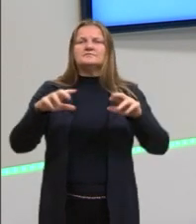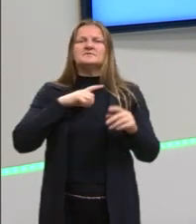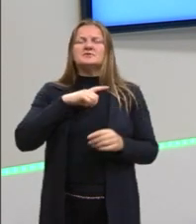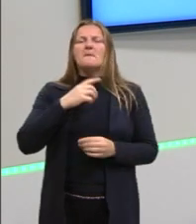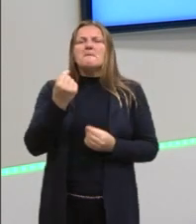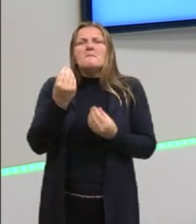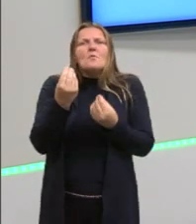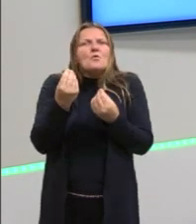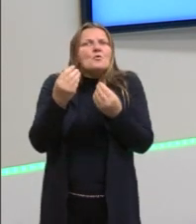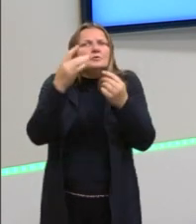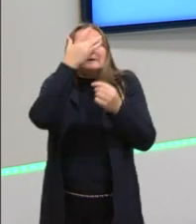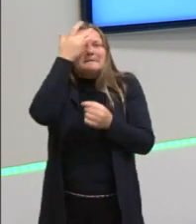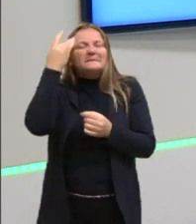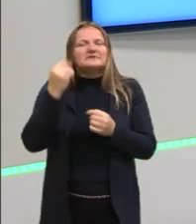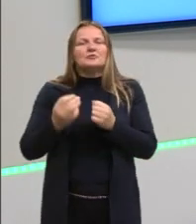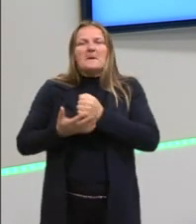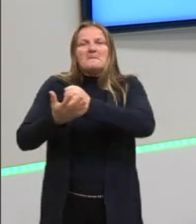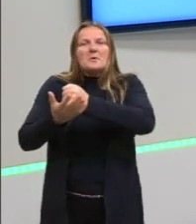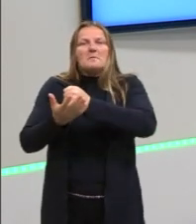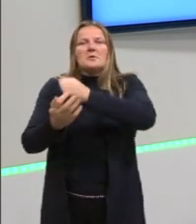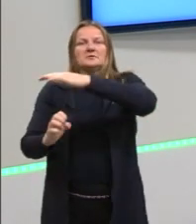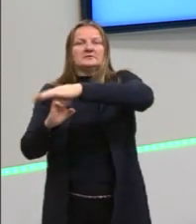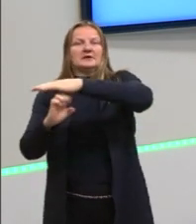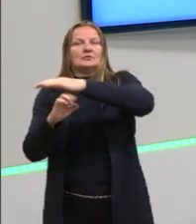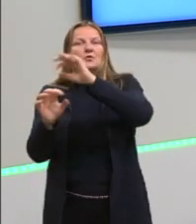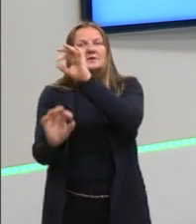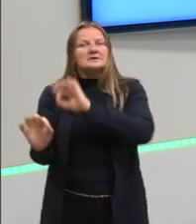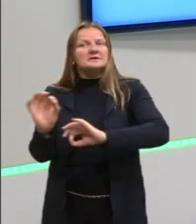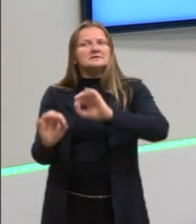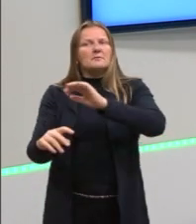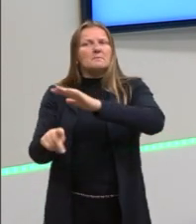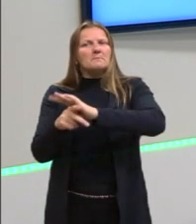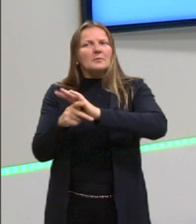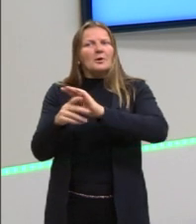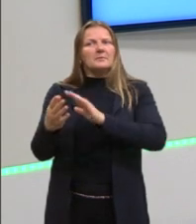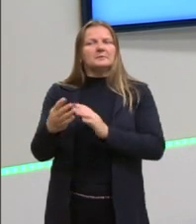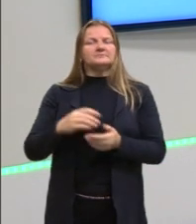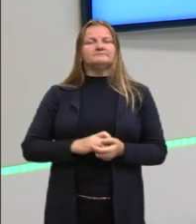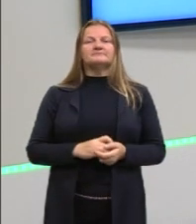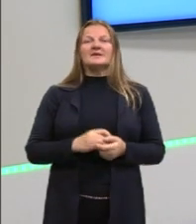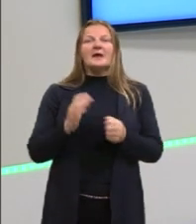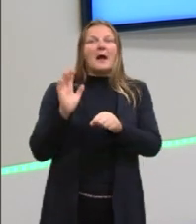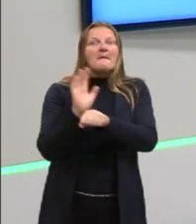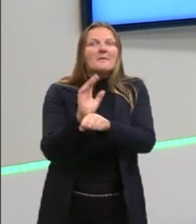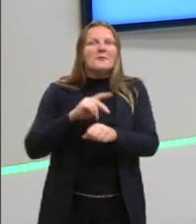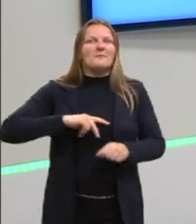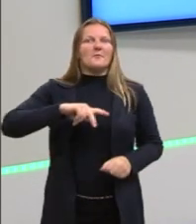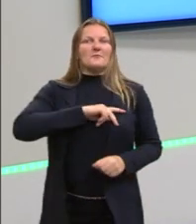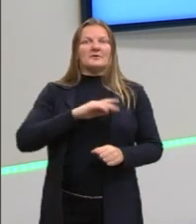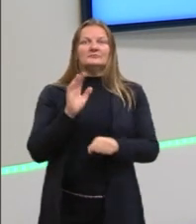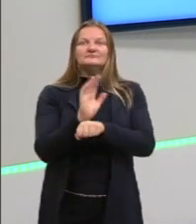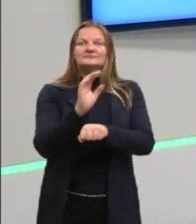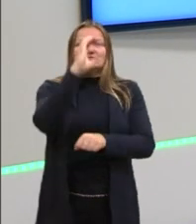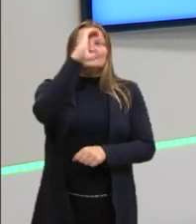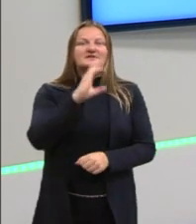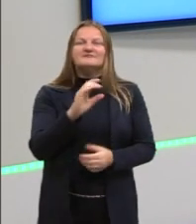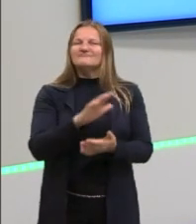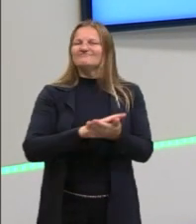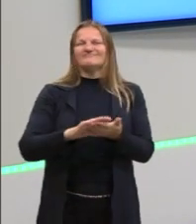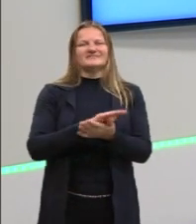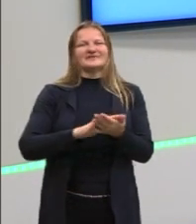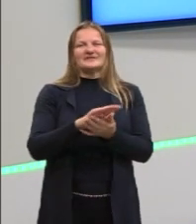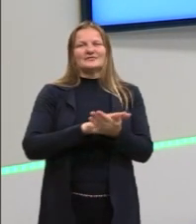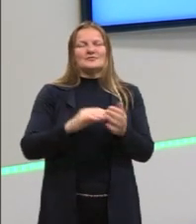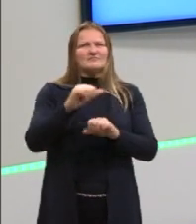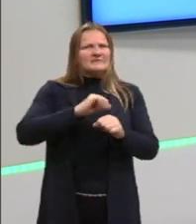servindo a ele, Então, o Estado tinha toda uma organização que não era usada para o bem-estar e para a proteção dos seus cidadãos. Pelo contrário,